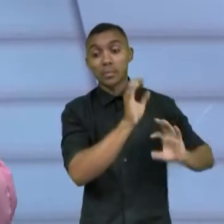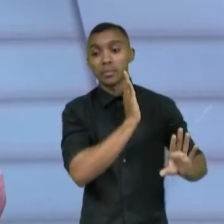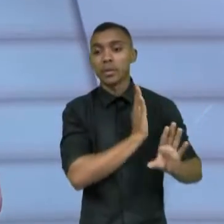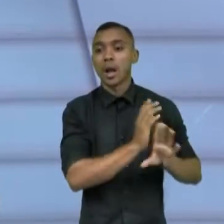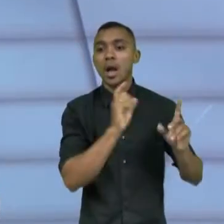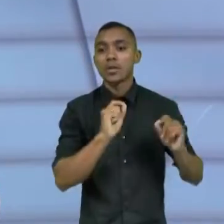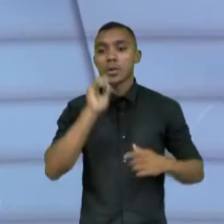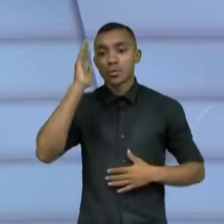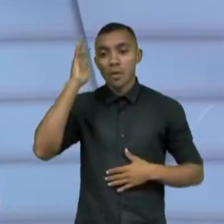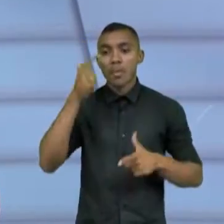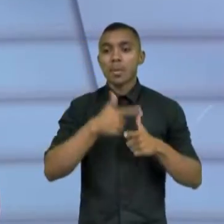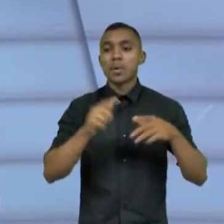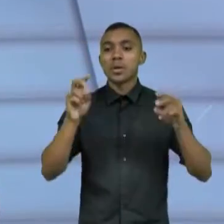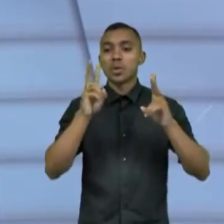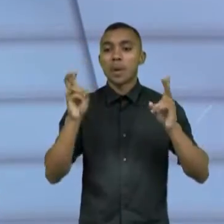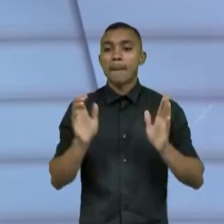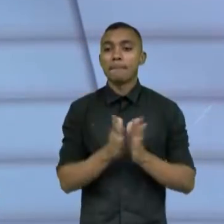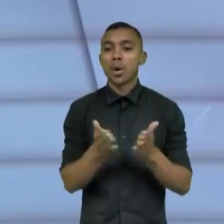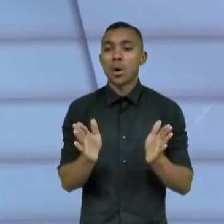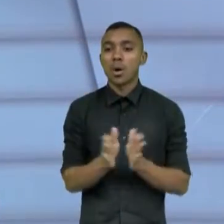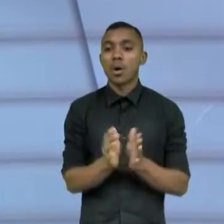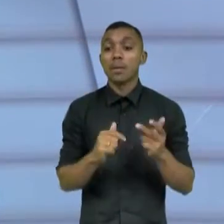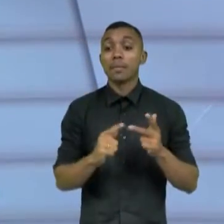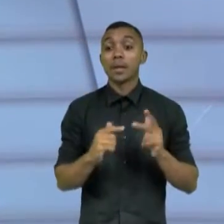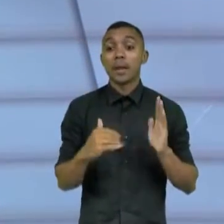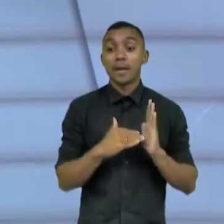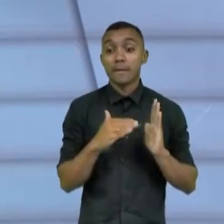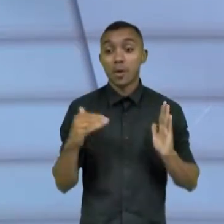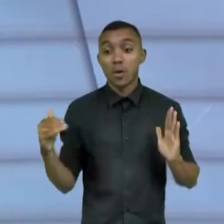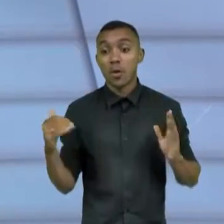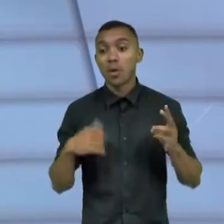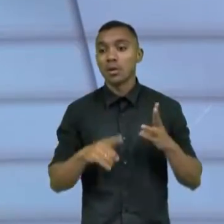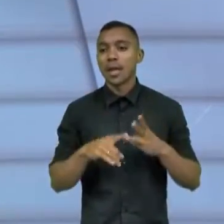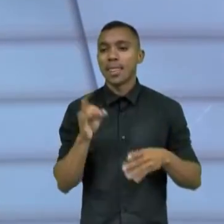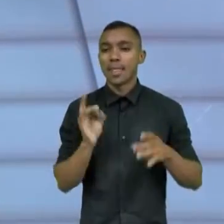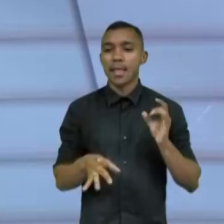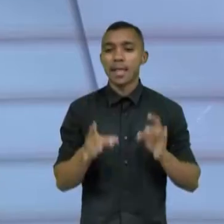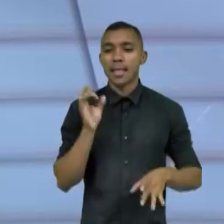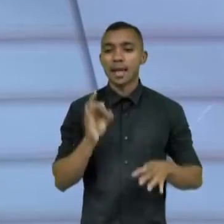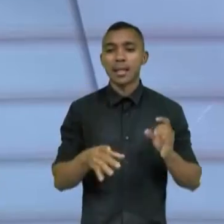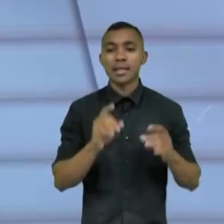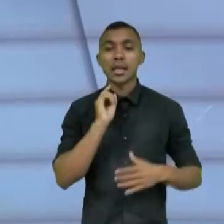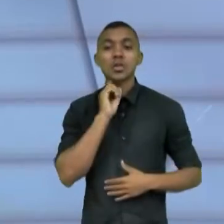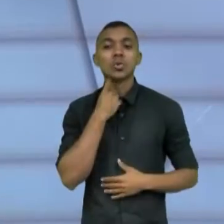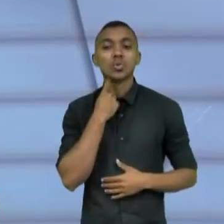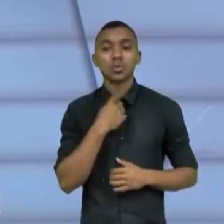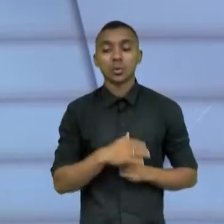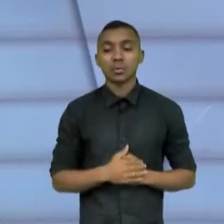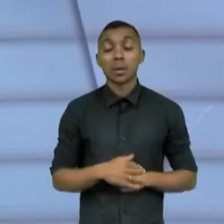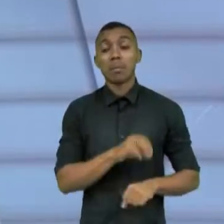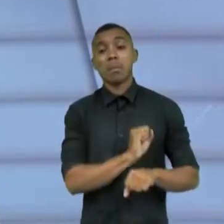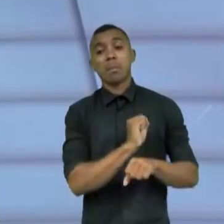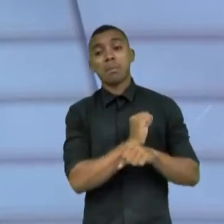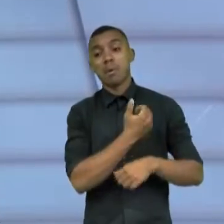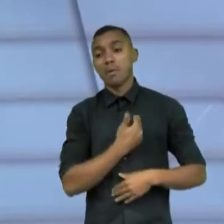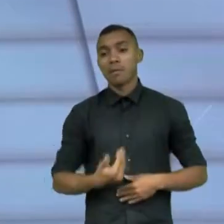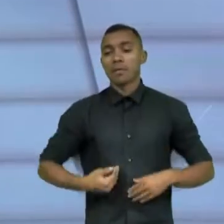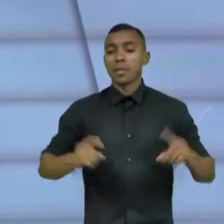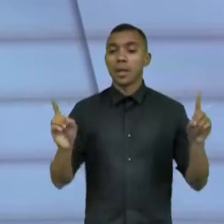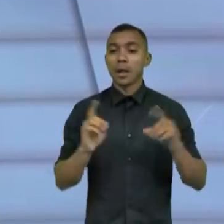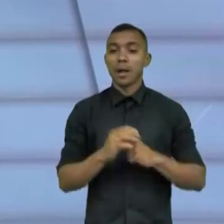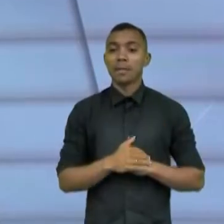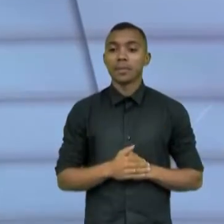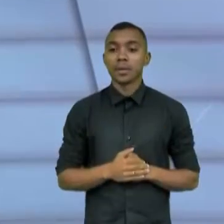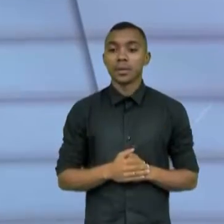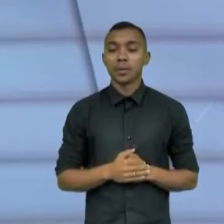o problema da pobreza, da fome, da poluição. Para você ficar esperando pelo governo, não. Da equidade de gênero,